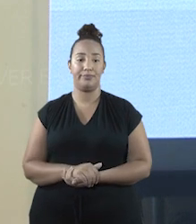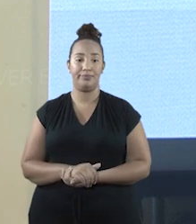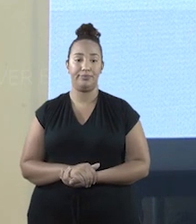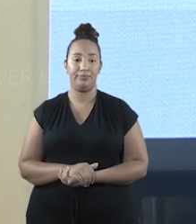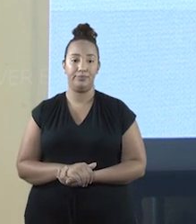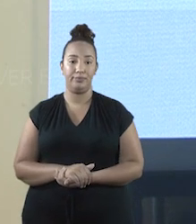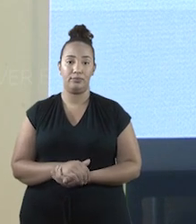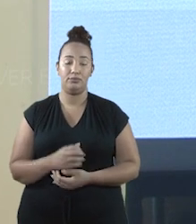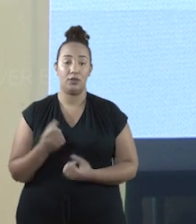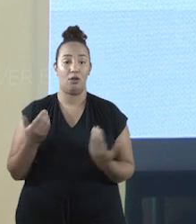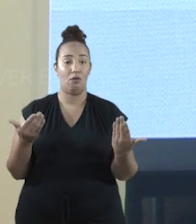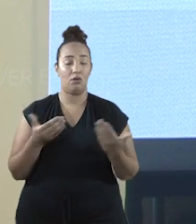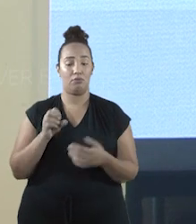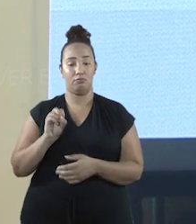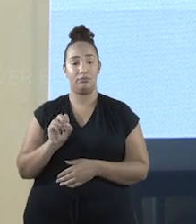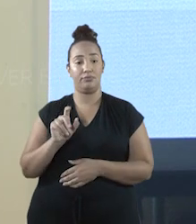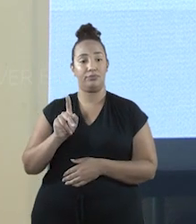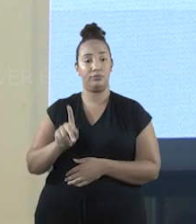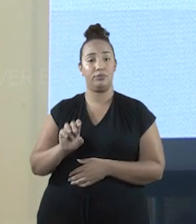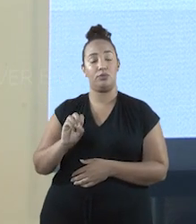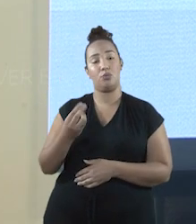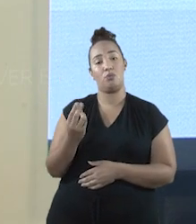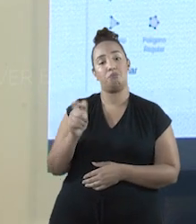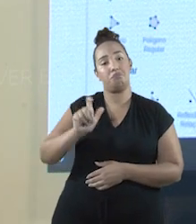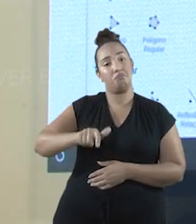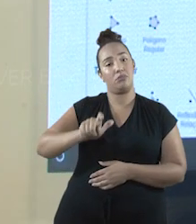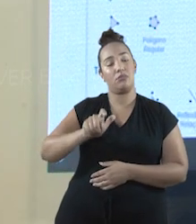Cliquem em OK ou aperta em Enter.